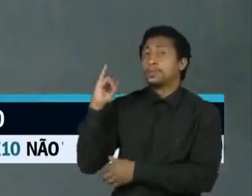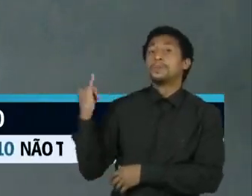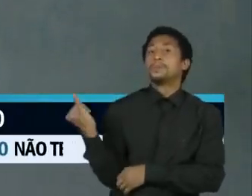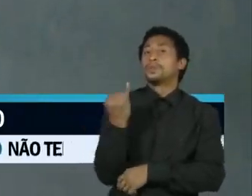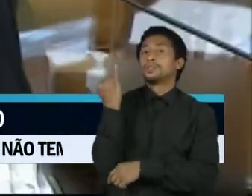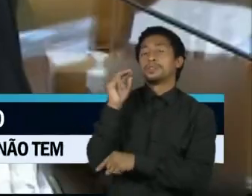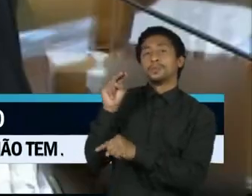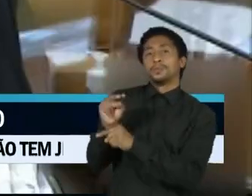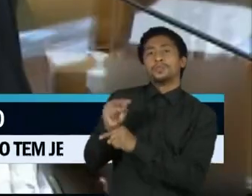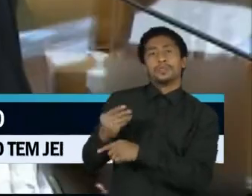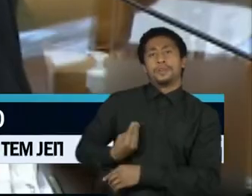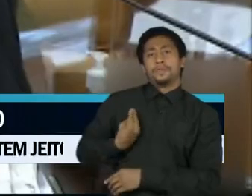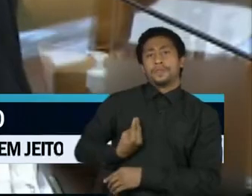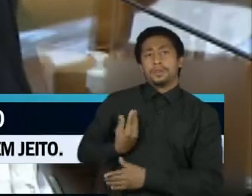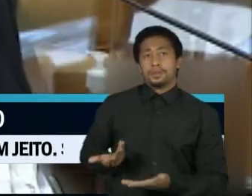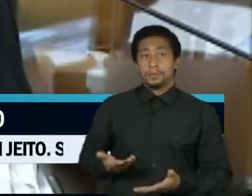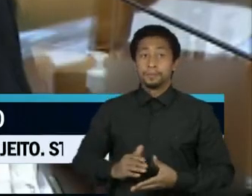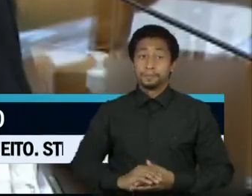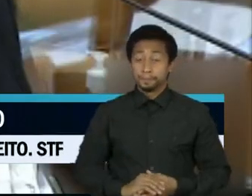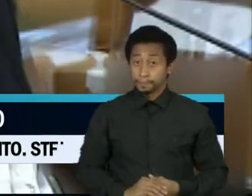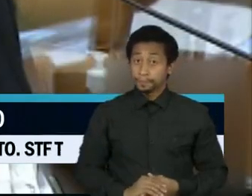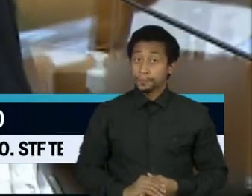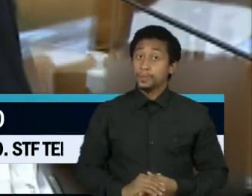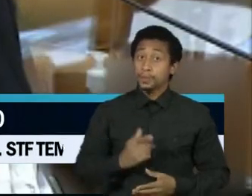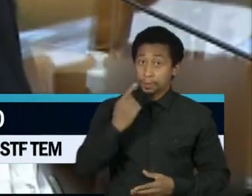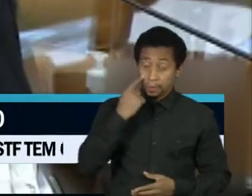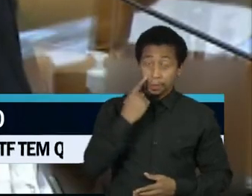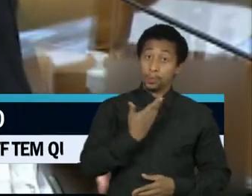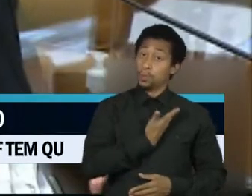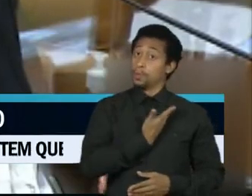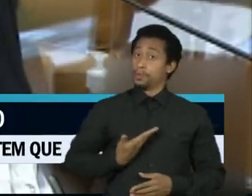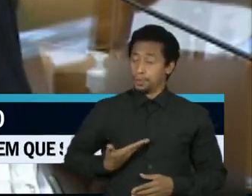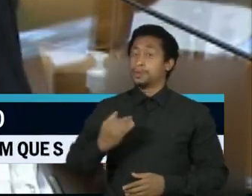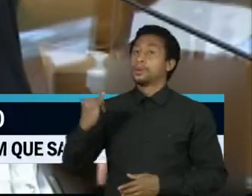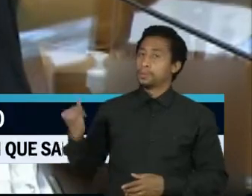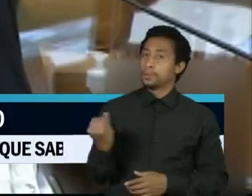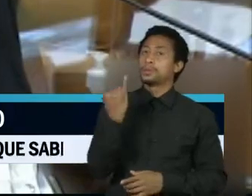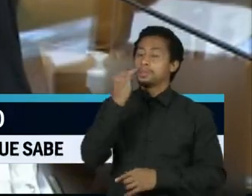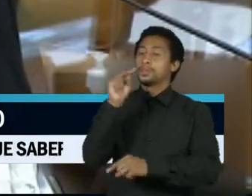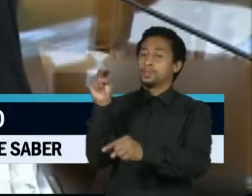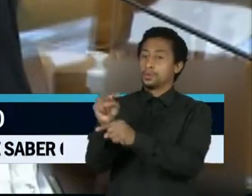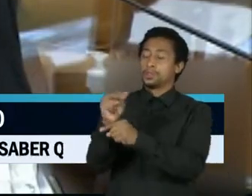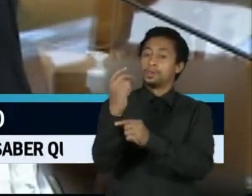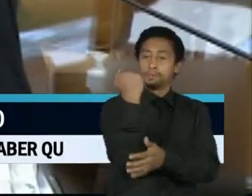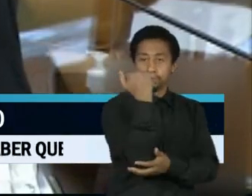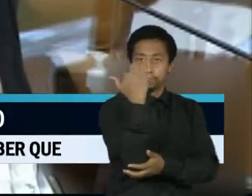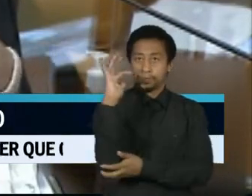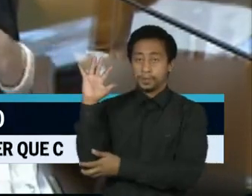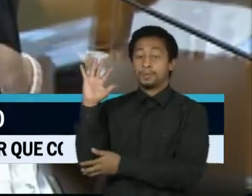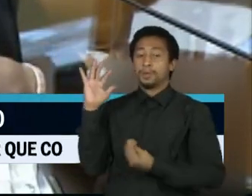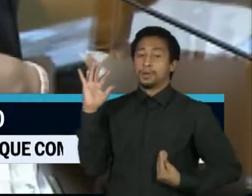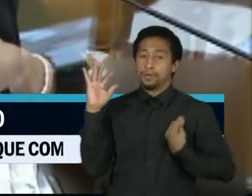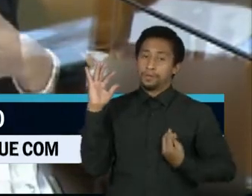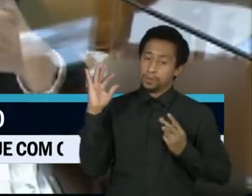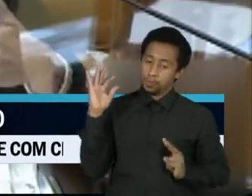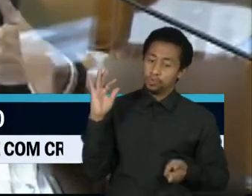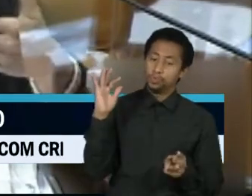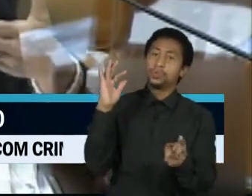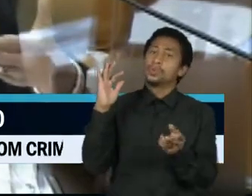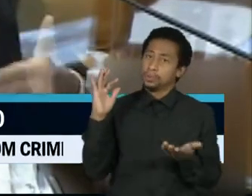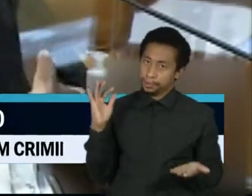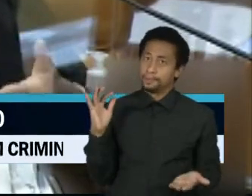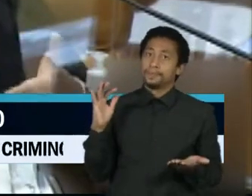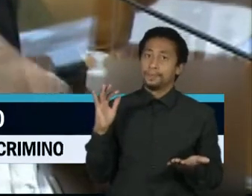a defesa da vida. A referência a esta pauta tem uma importância fundamental para o direito à vida e não para apenas